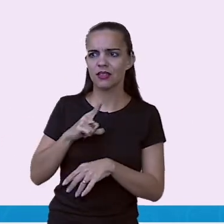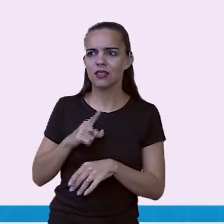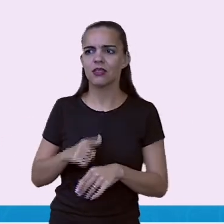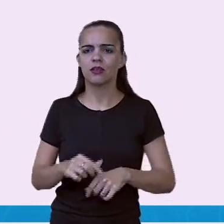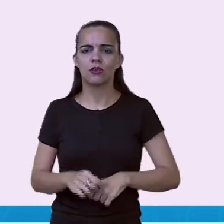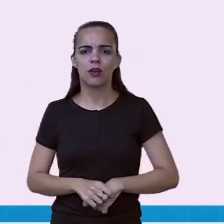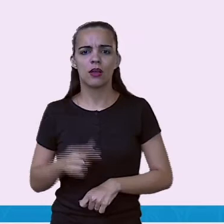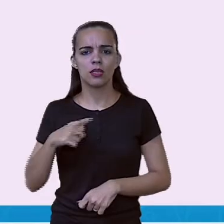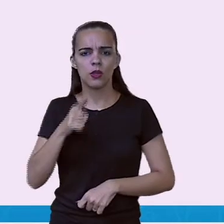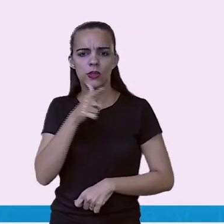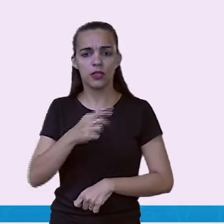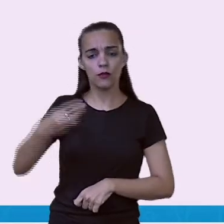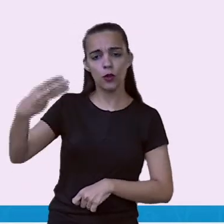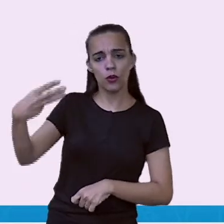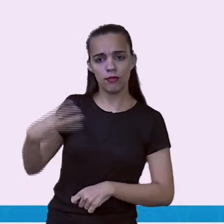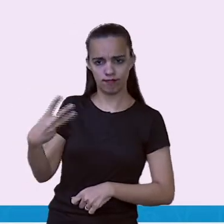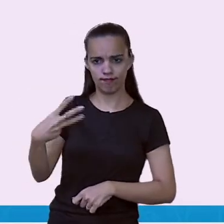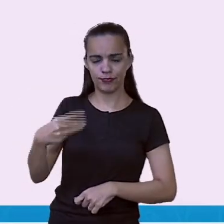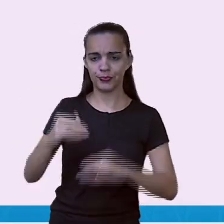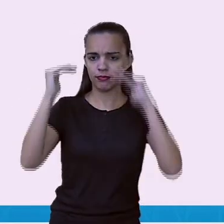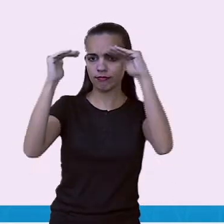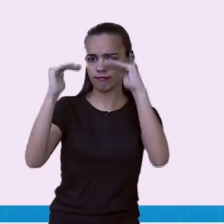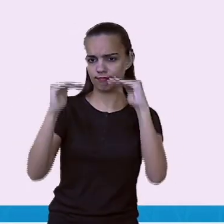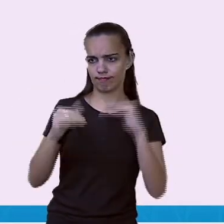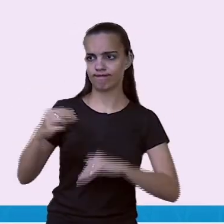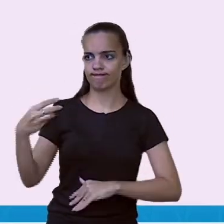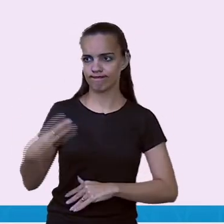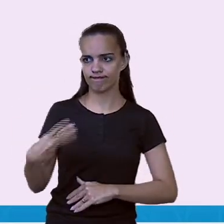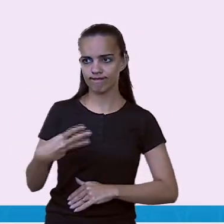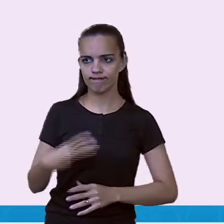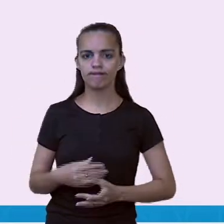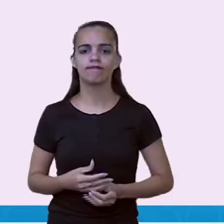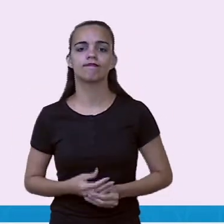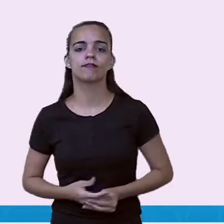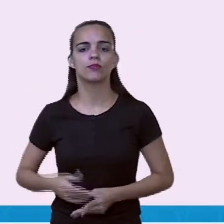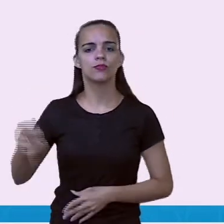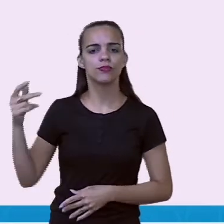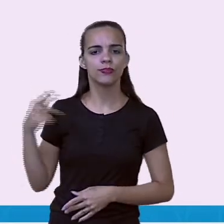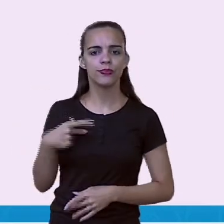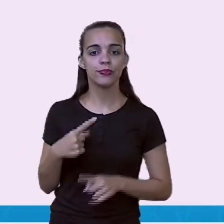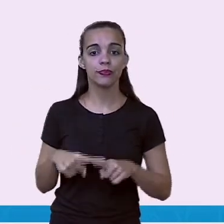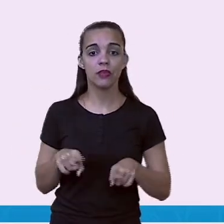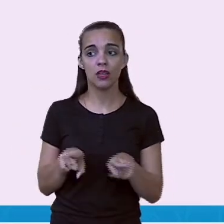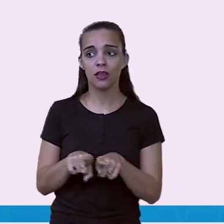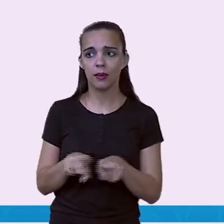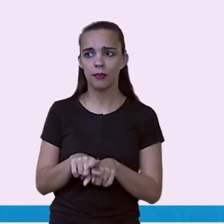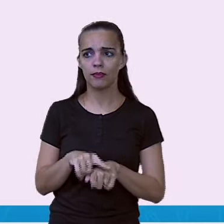o terceiro lugar. Então, em 2011, o Uruguai ficou com o título,